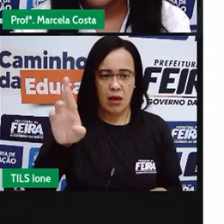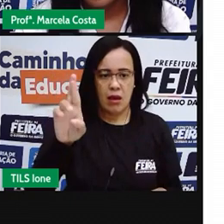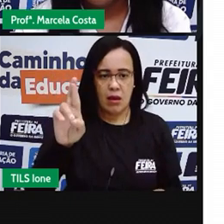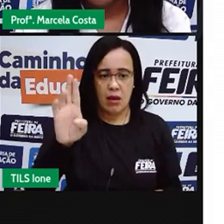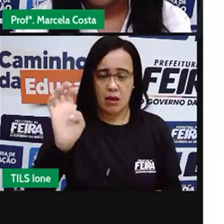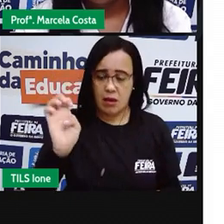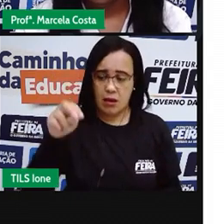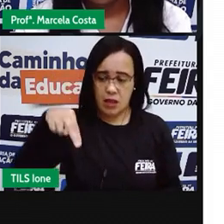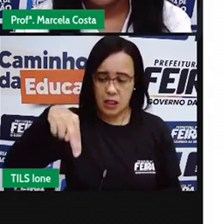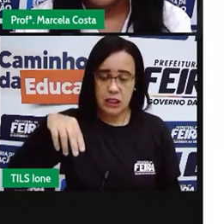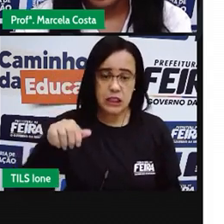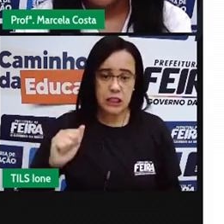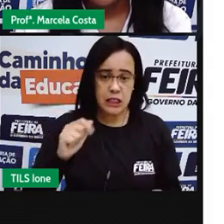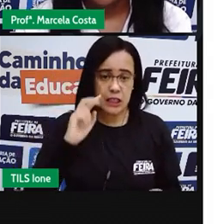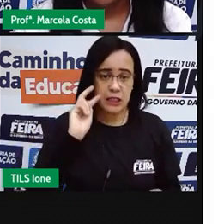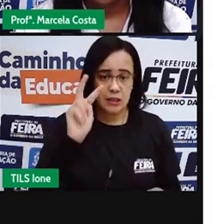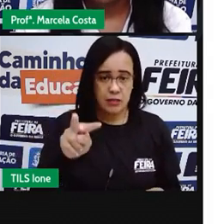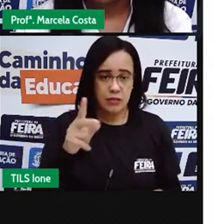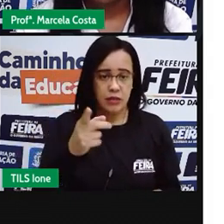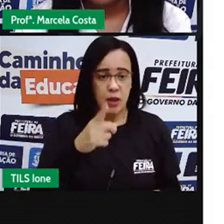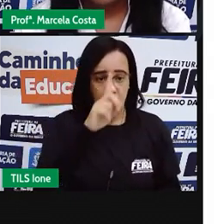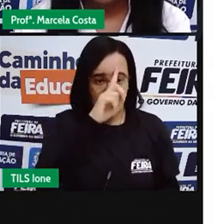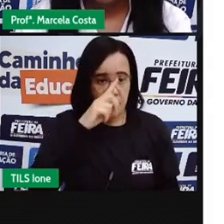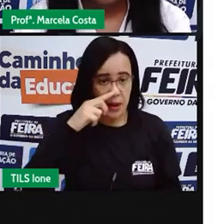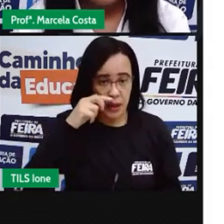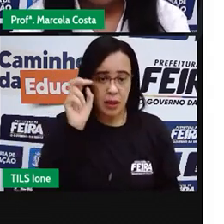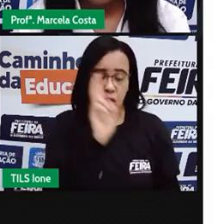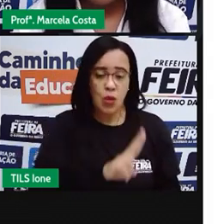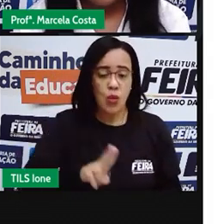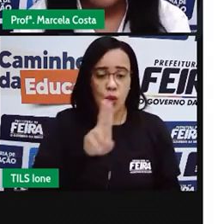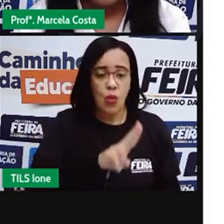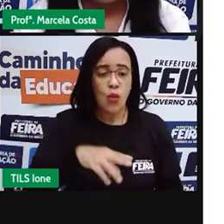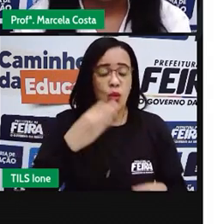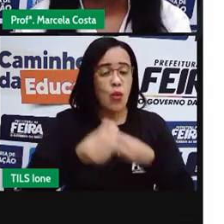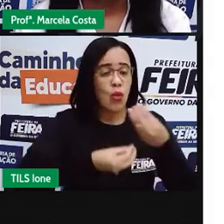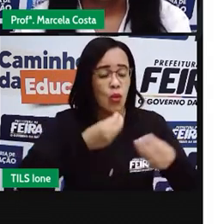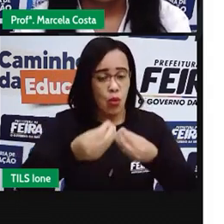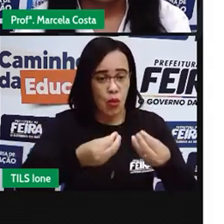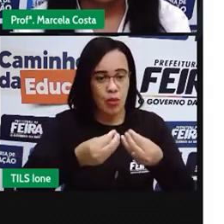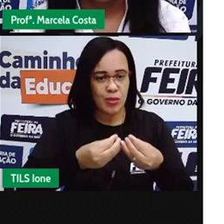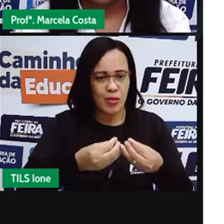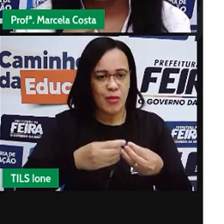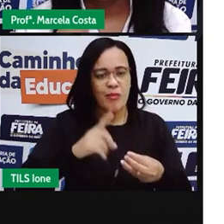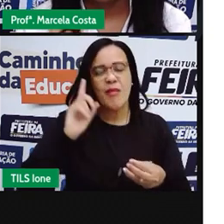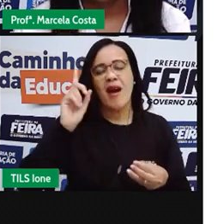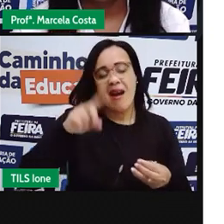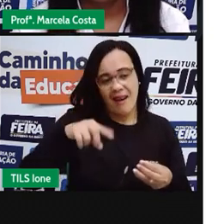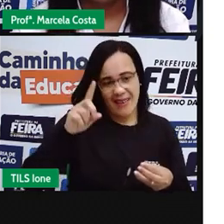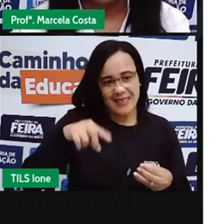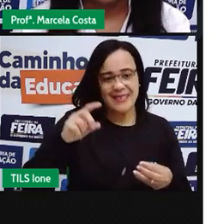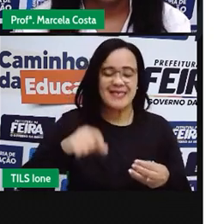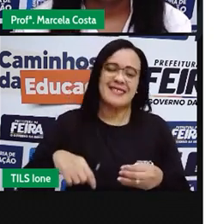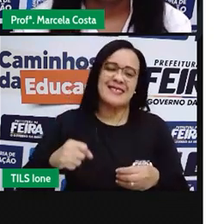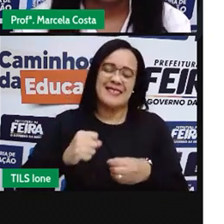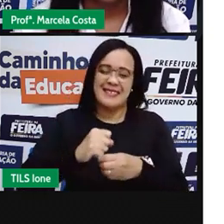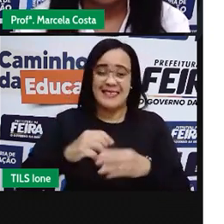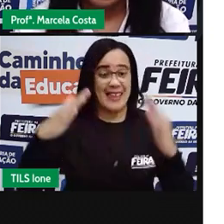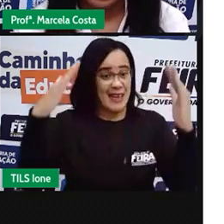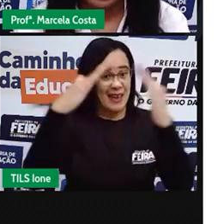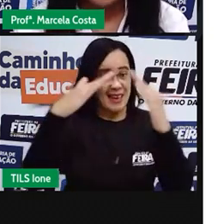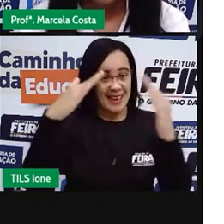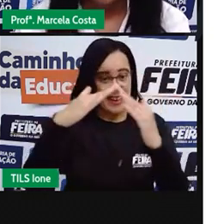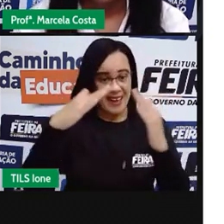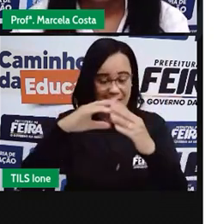construções, por exemplo. E que você pode ter em casa. Você pode perguntar aí a algum familiar, talvez